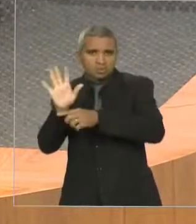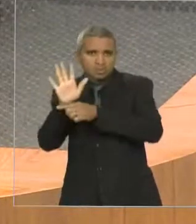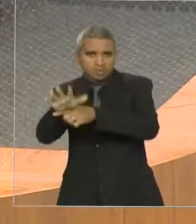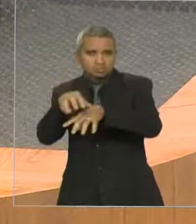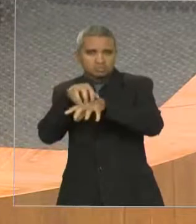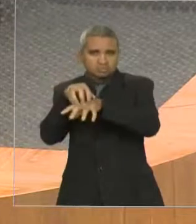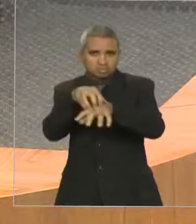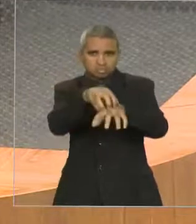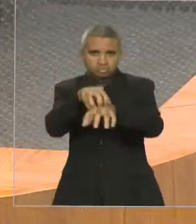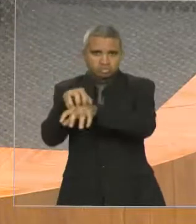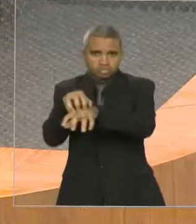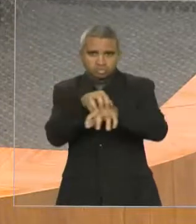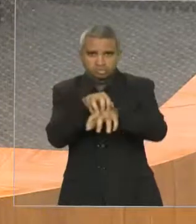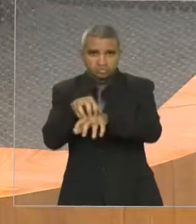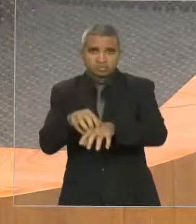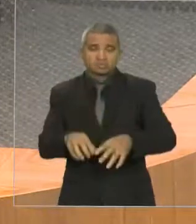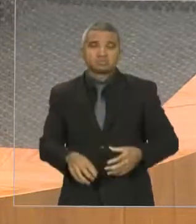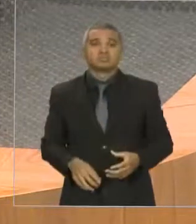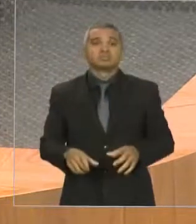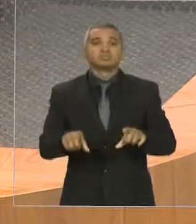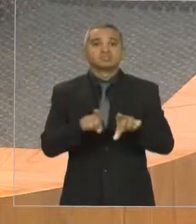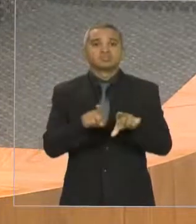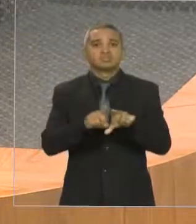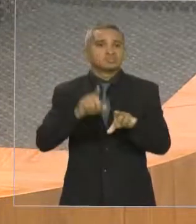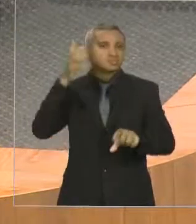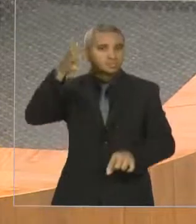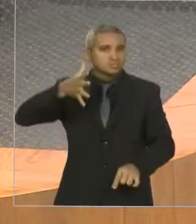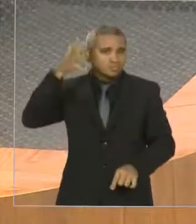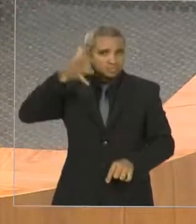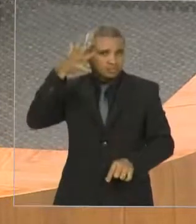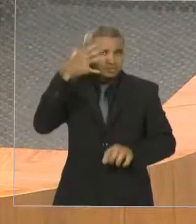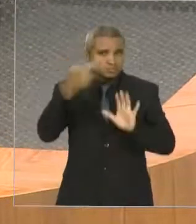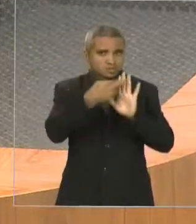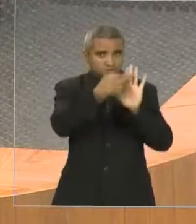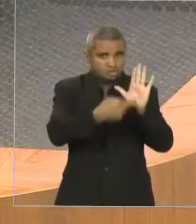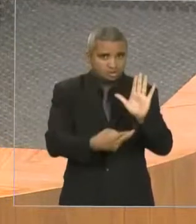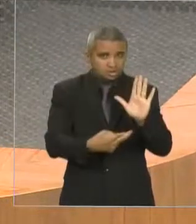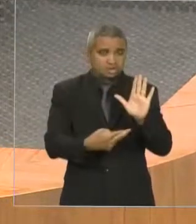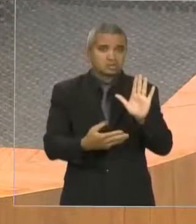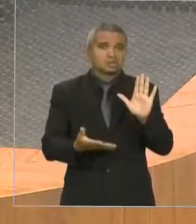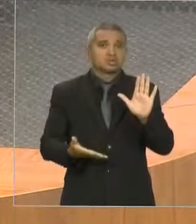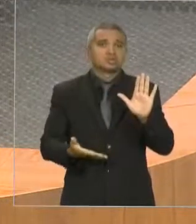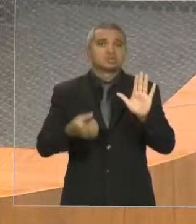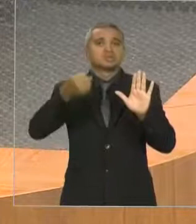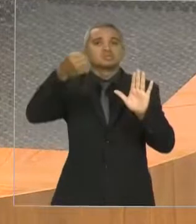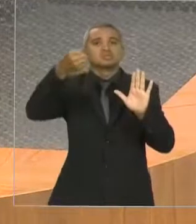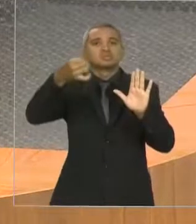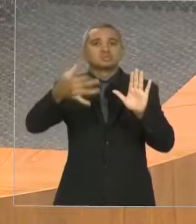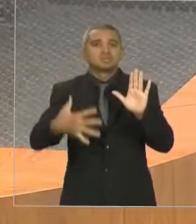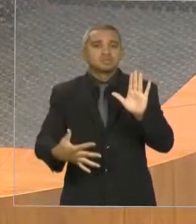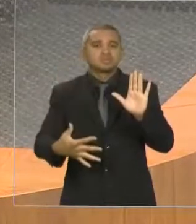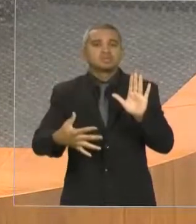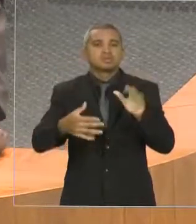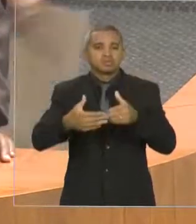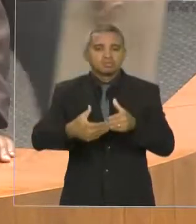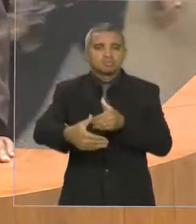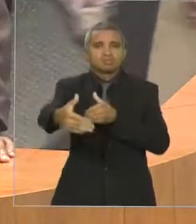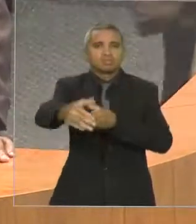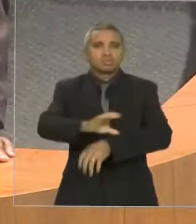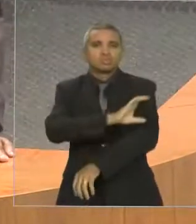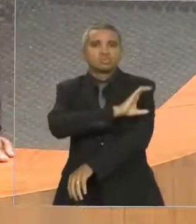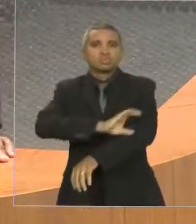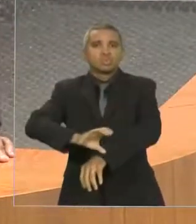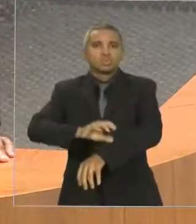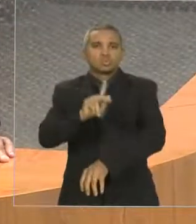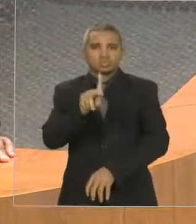explanação, um relatório com relação à possibilidade de um concurso público para